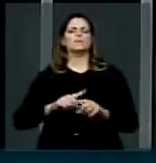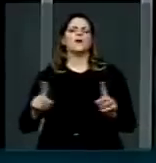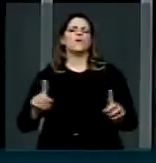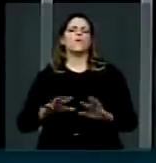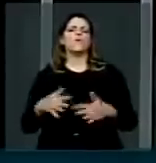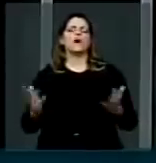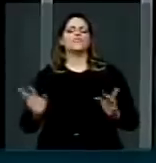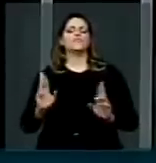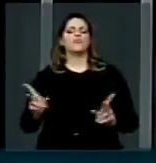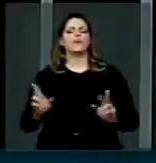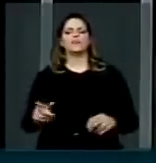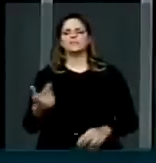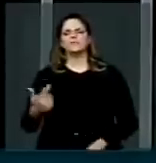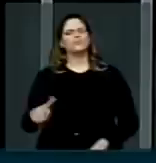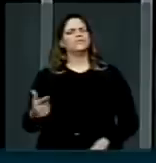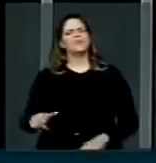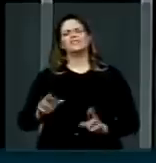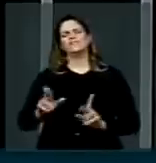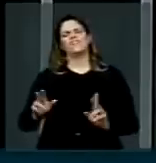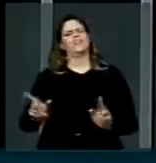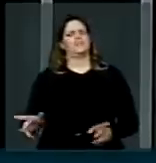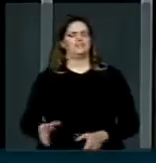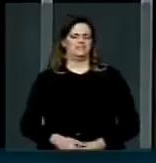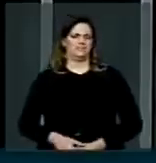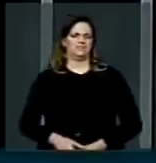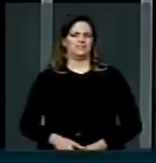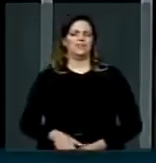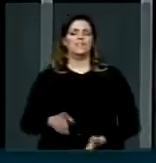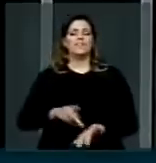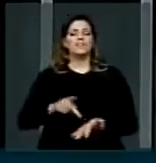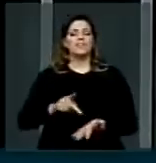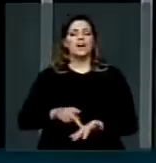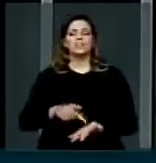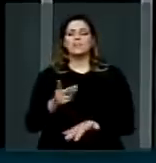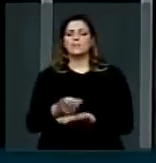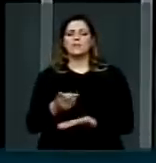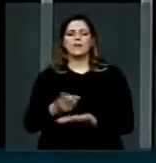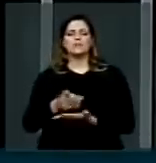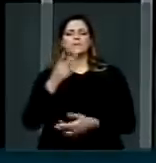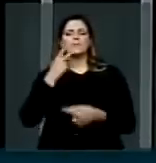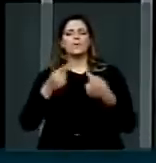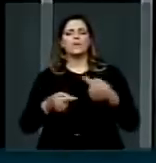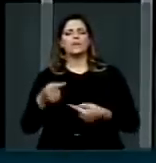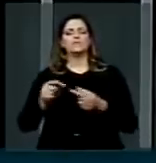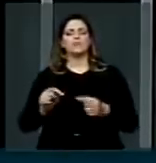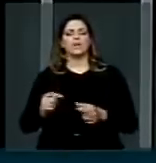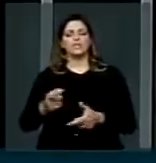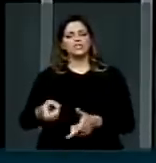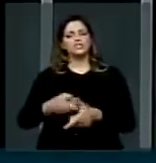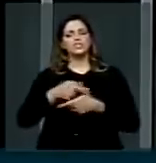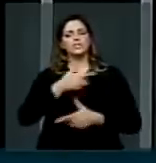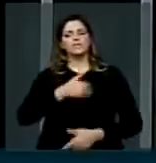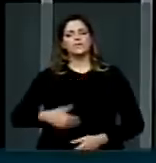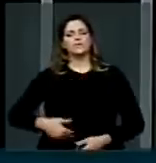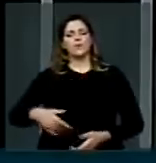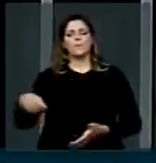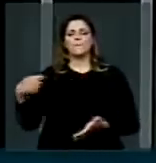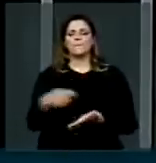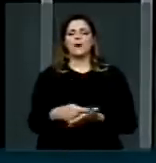política econômica? Não existe nenhuma. Na verdade, é a política em que a dívida pública paga